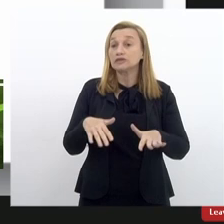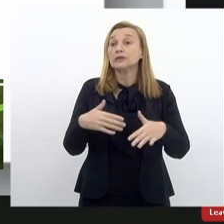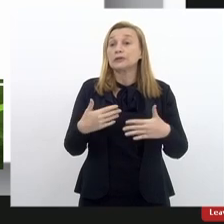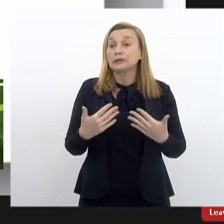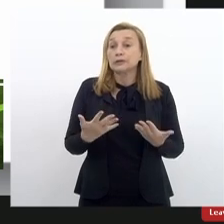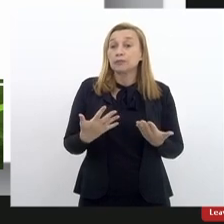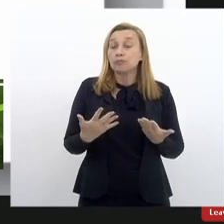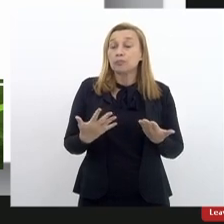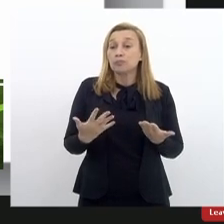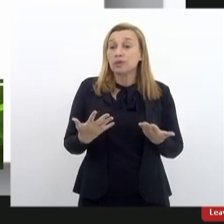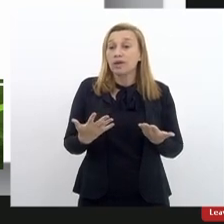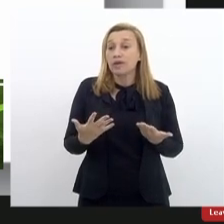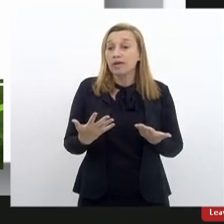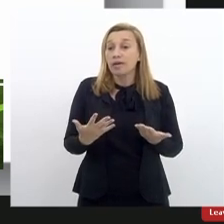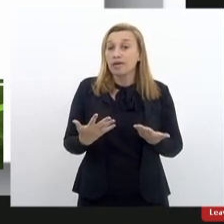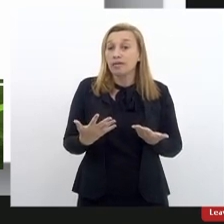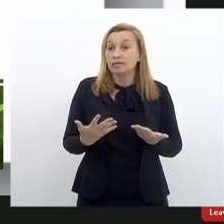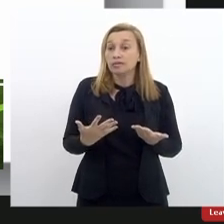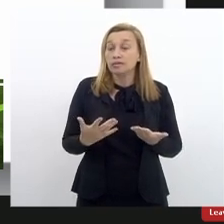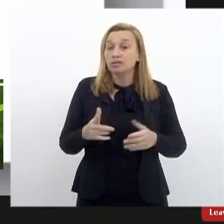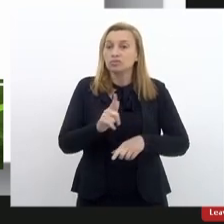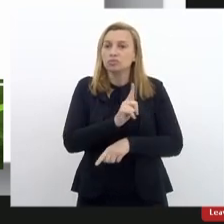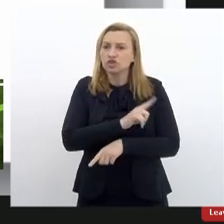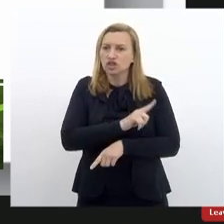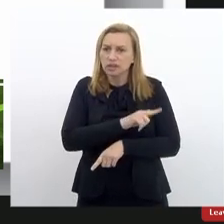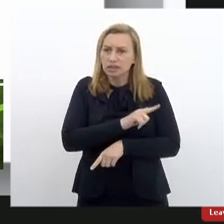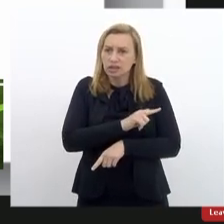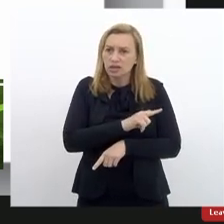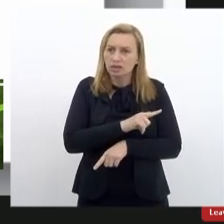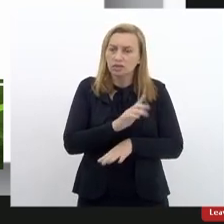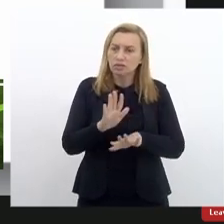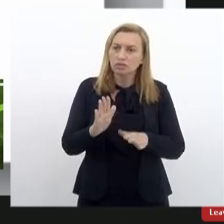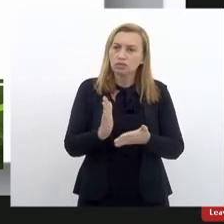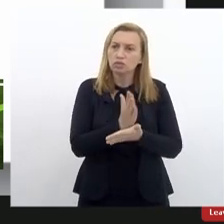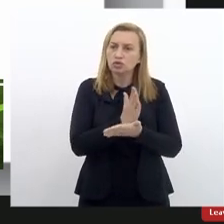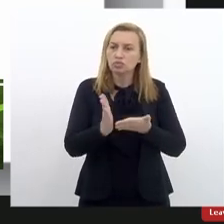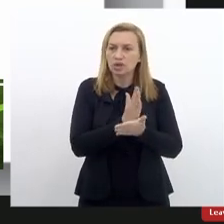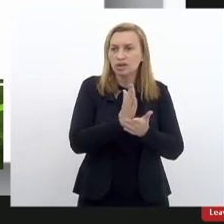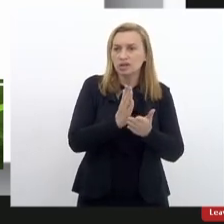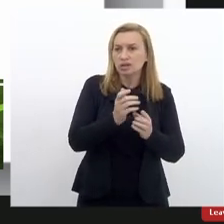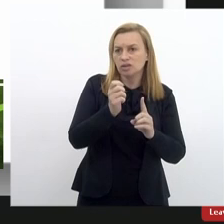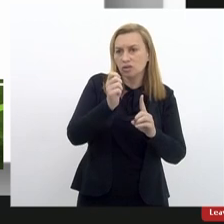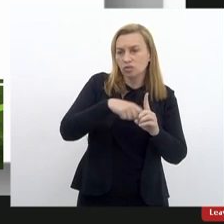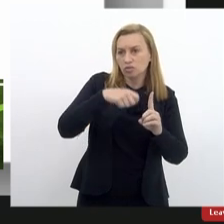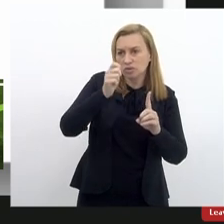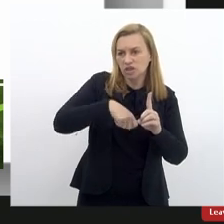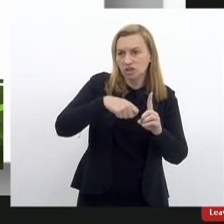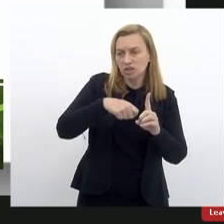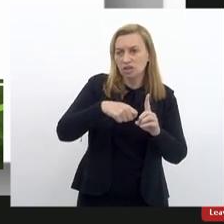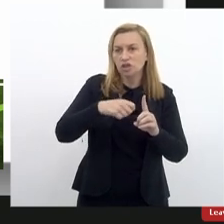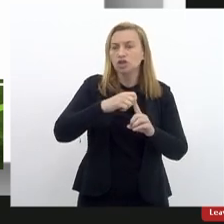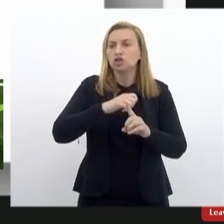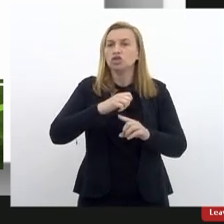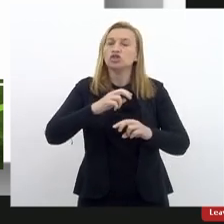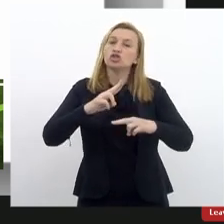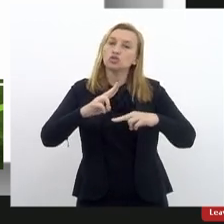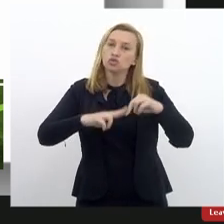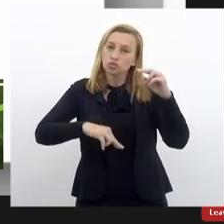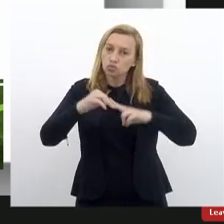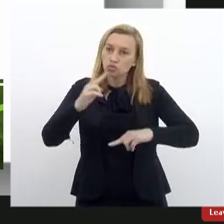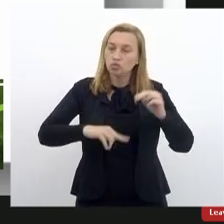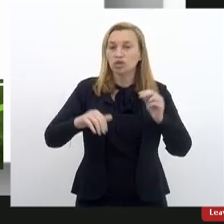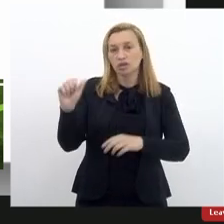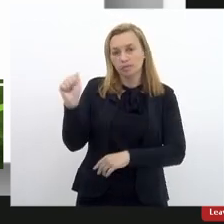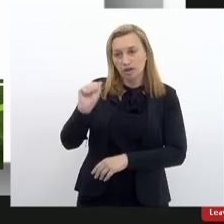ocasionou uma gestão interina, nos meses de julho e agosto, da conselheira Maria Sely, que foi